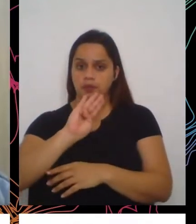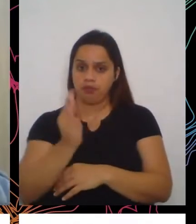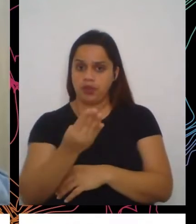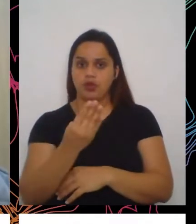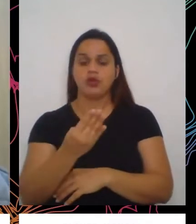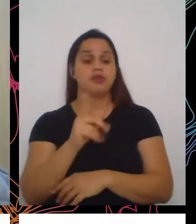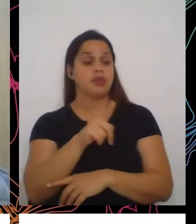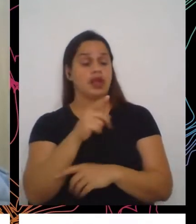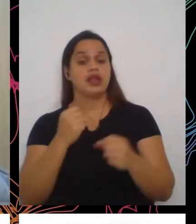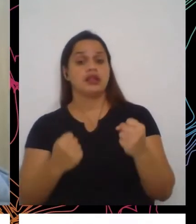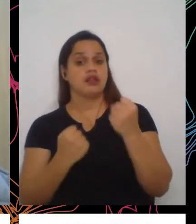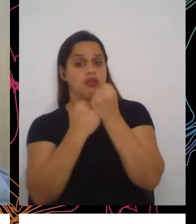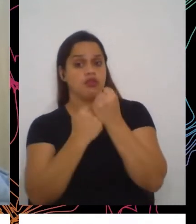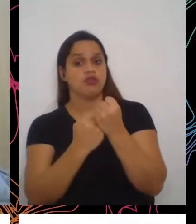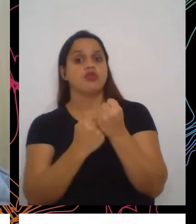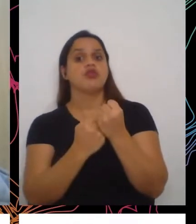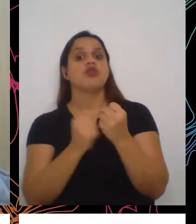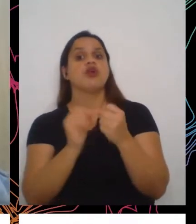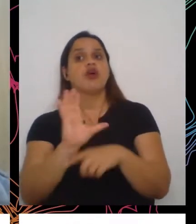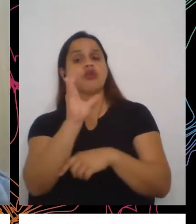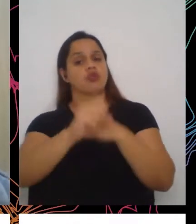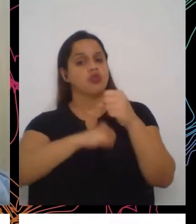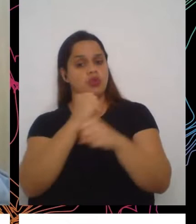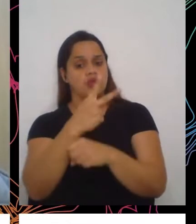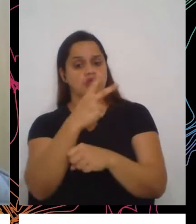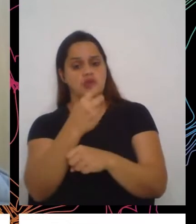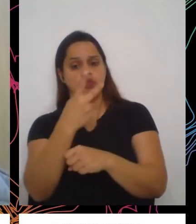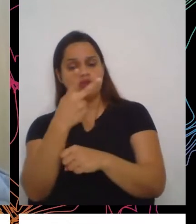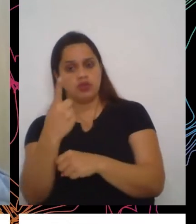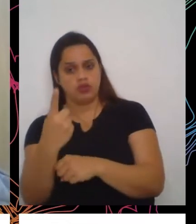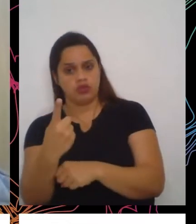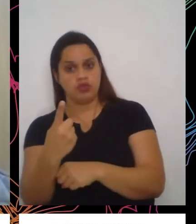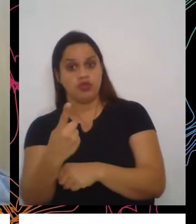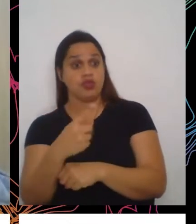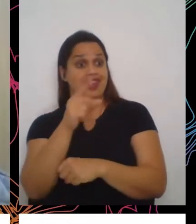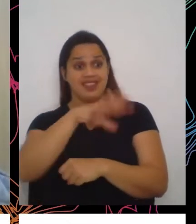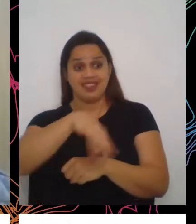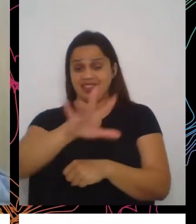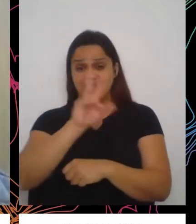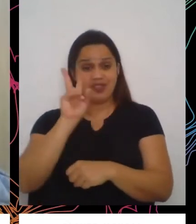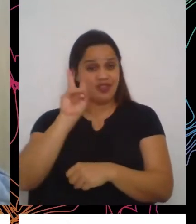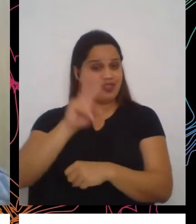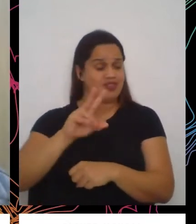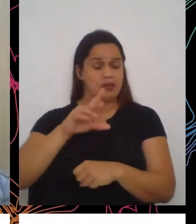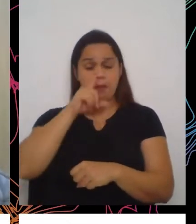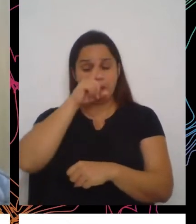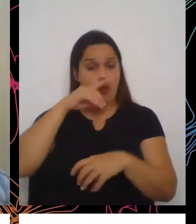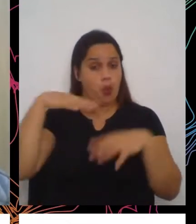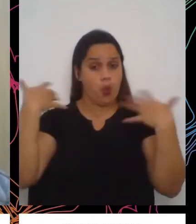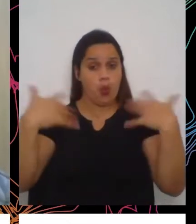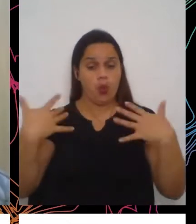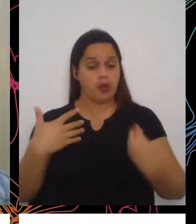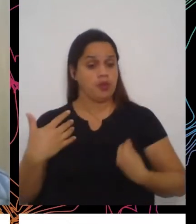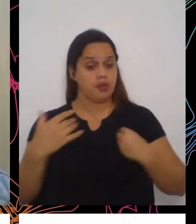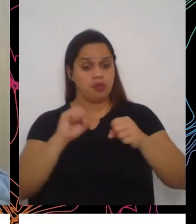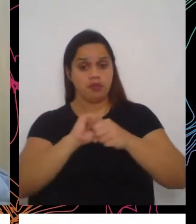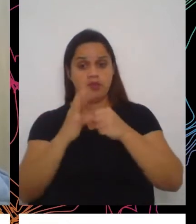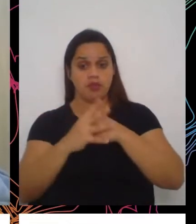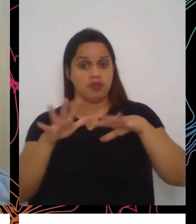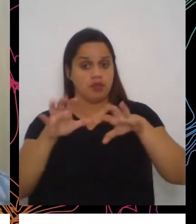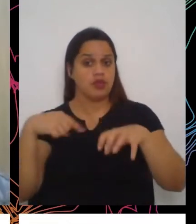auxílio acontecesse em 2021 nessa situação gravíssima de pandemia que nós vivemos, o que estabeleceu